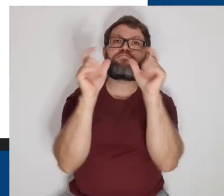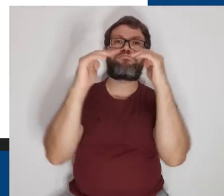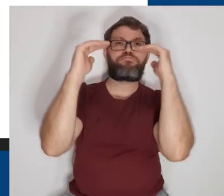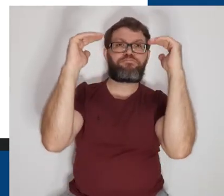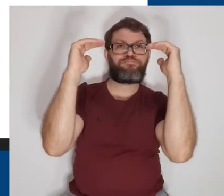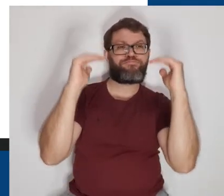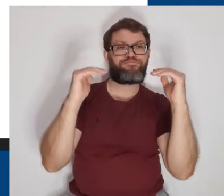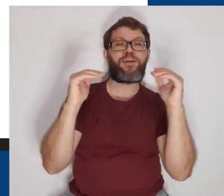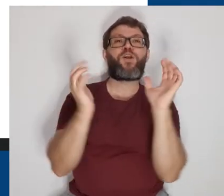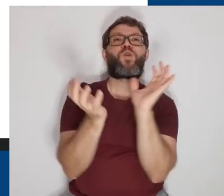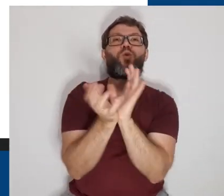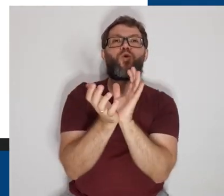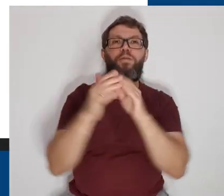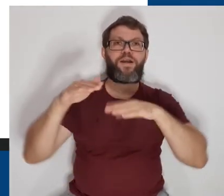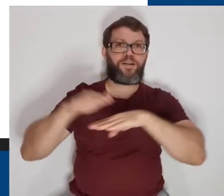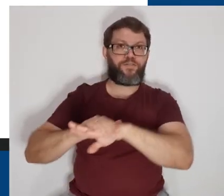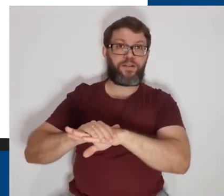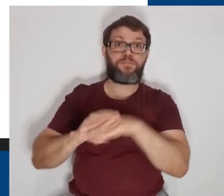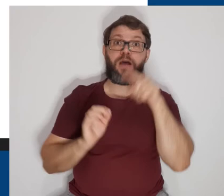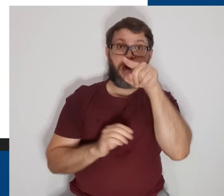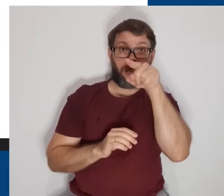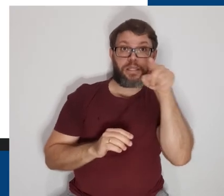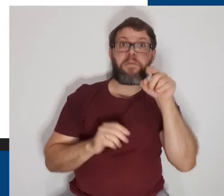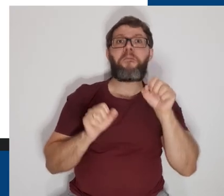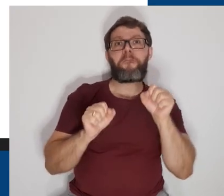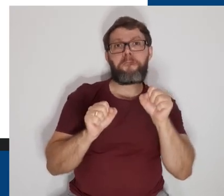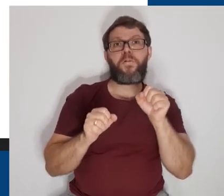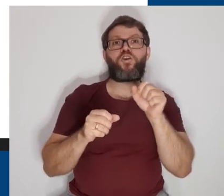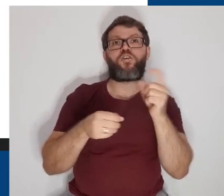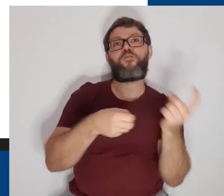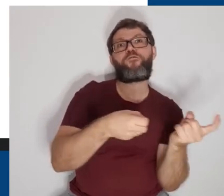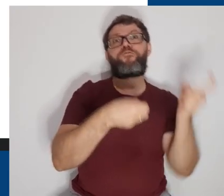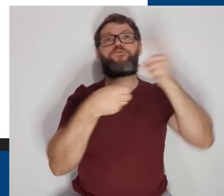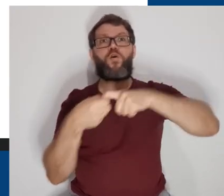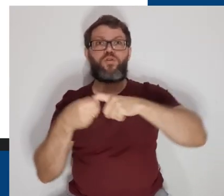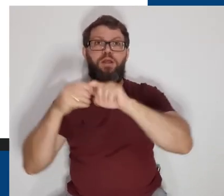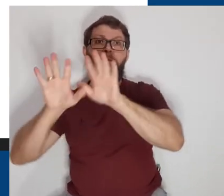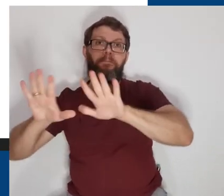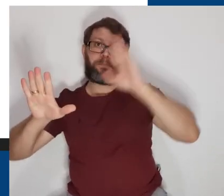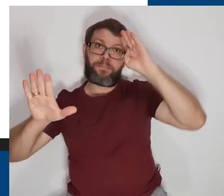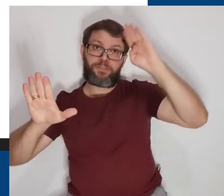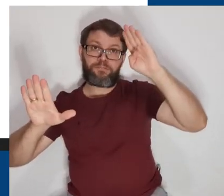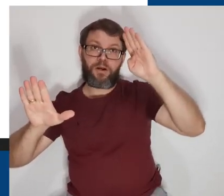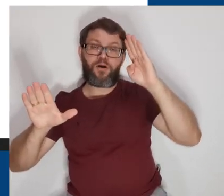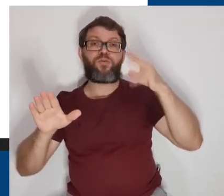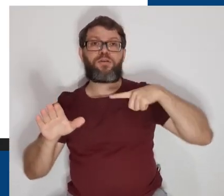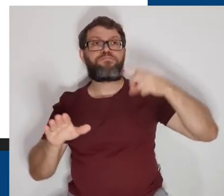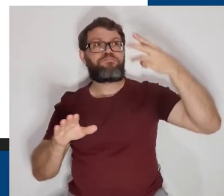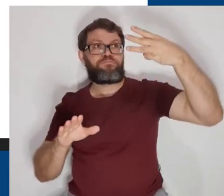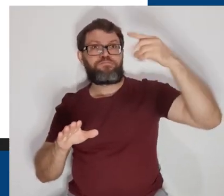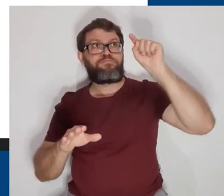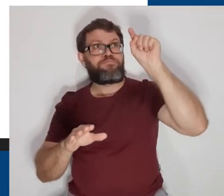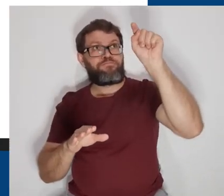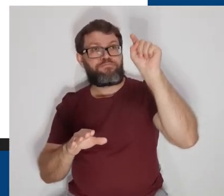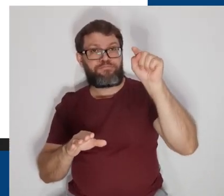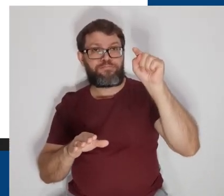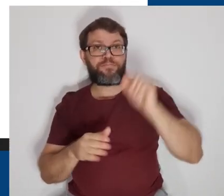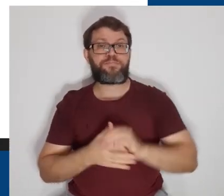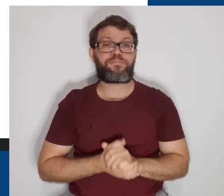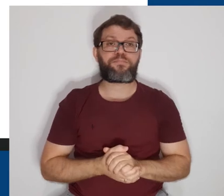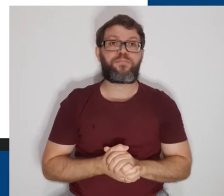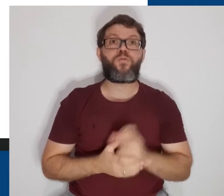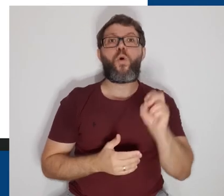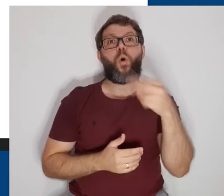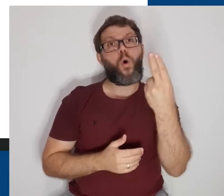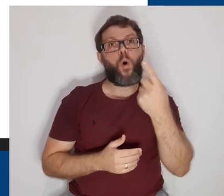a relação das turmas que estão arquivadas. Nesse espaço, você pode restaurar a sua turma clicando nos três pontinhos no canto